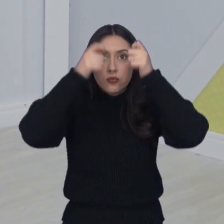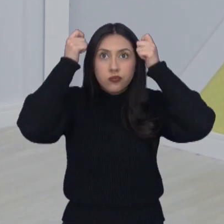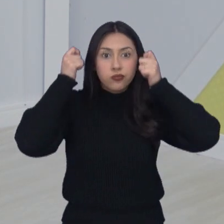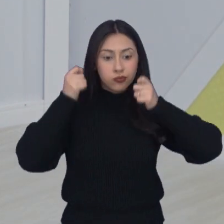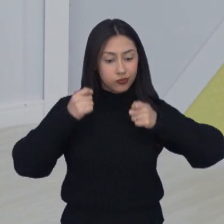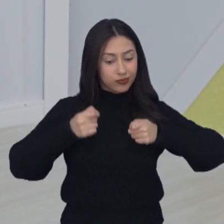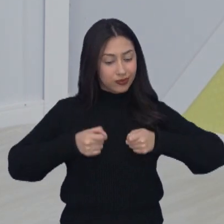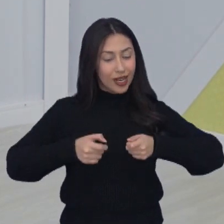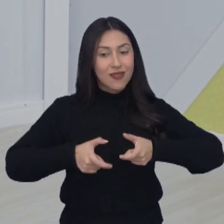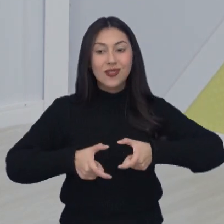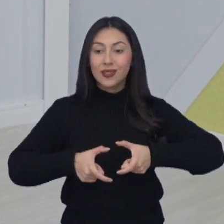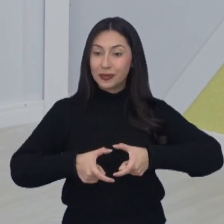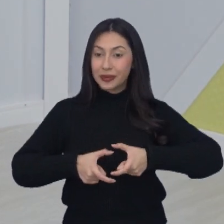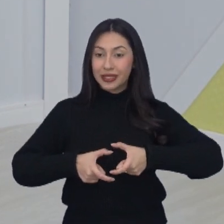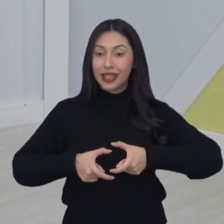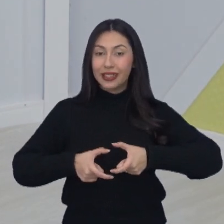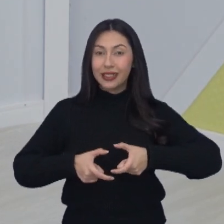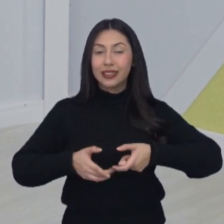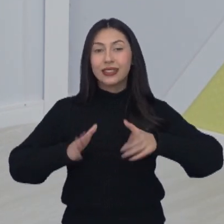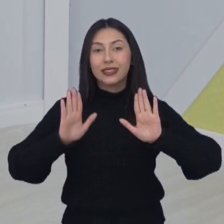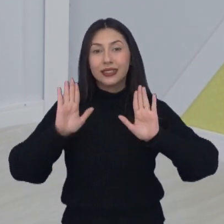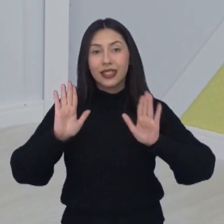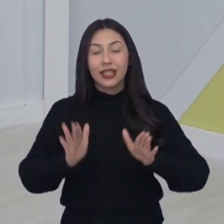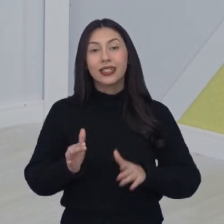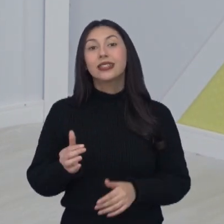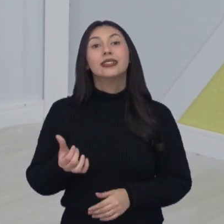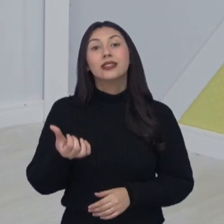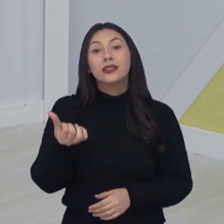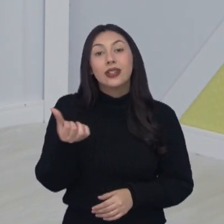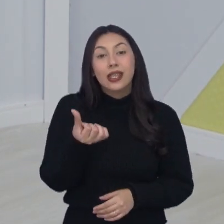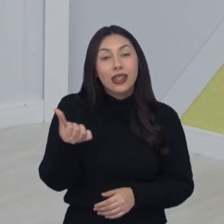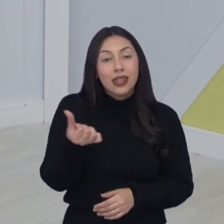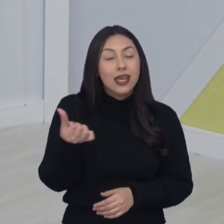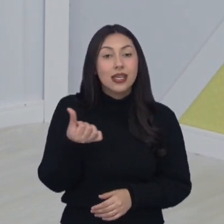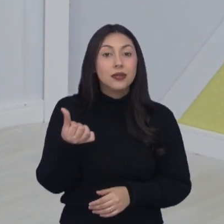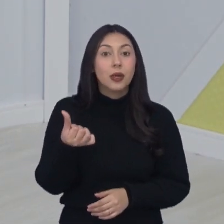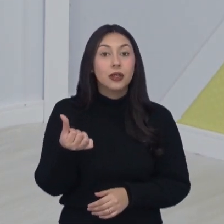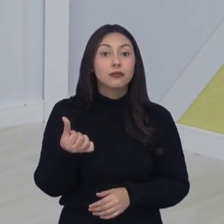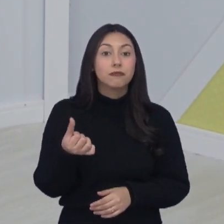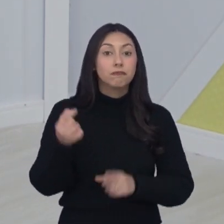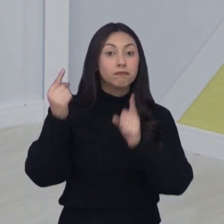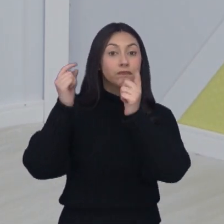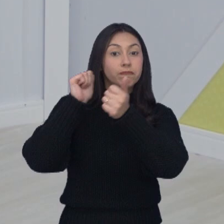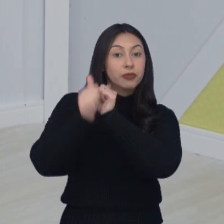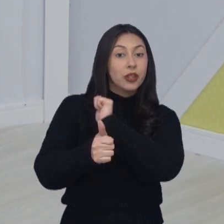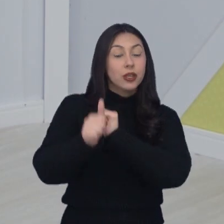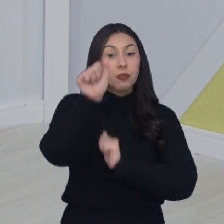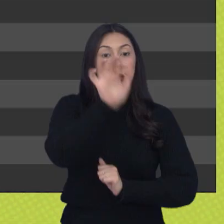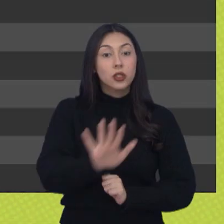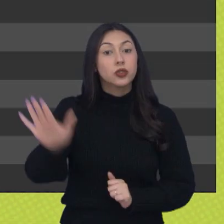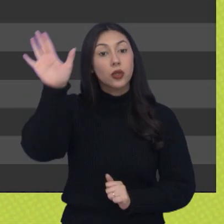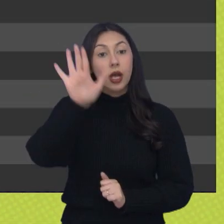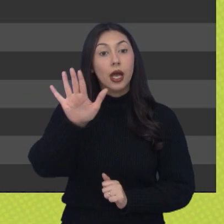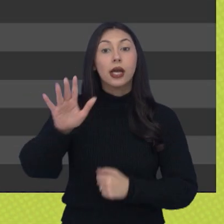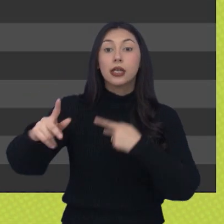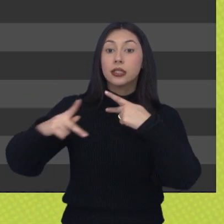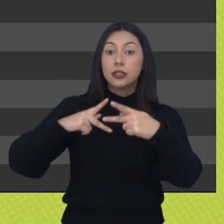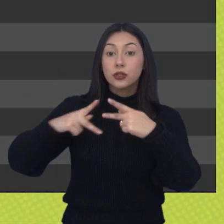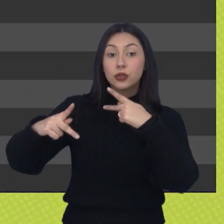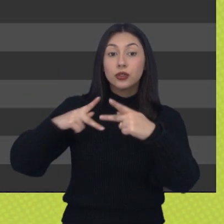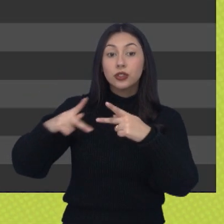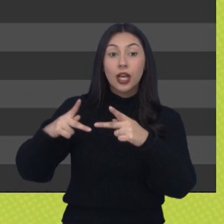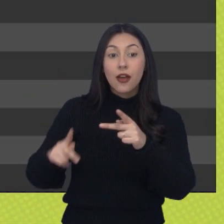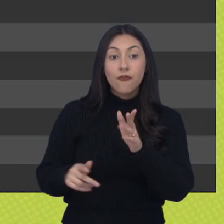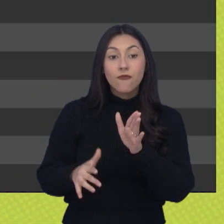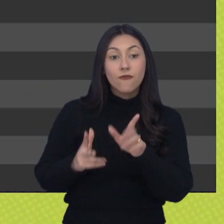66ª edição de Jogos Regionais. Olha só. São José dos Campos foi campeão já no